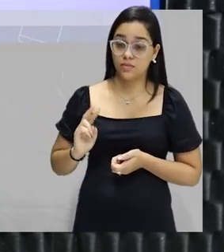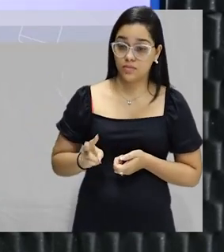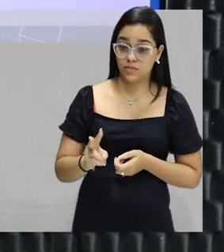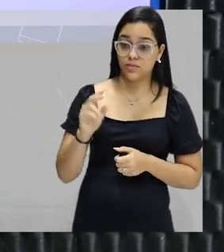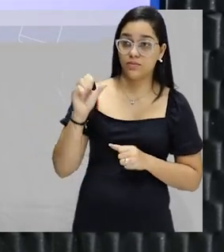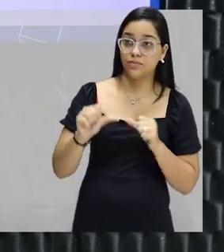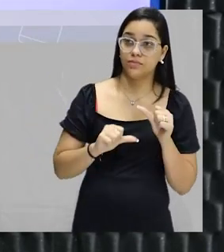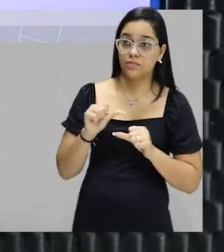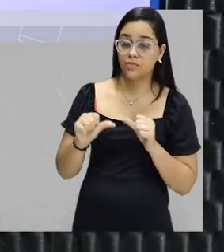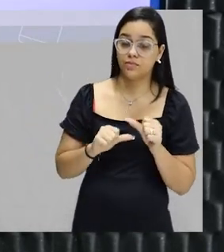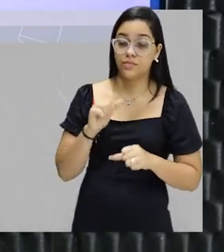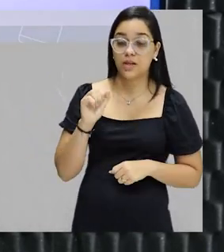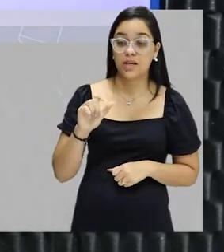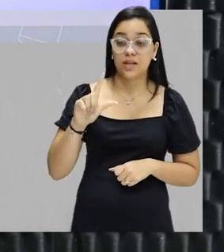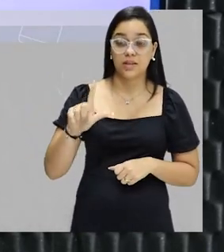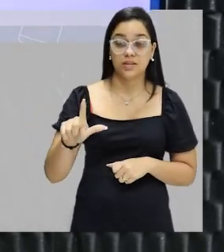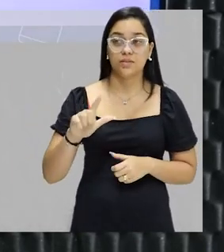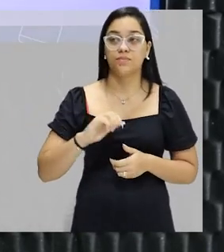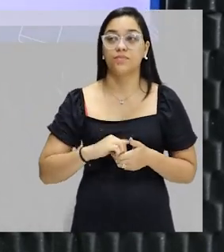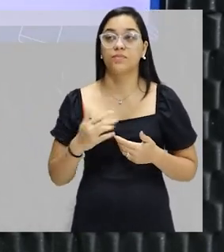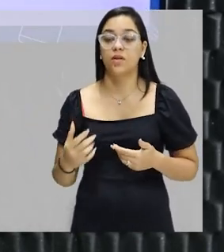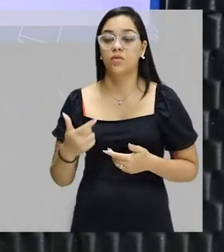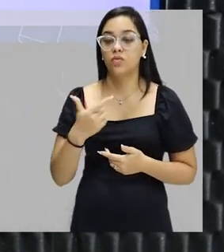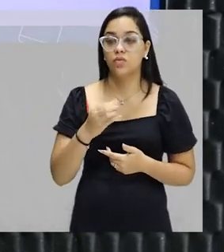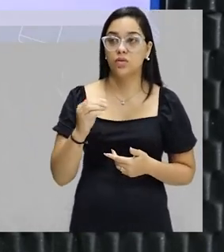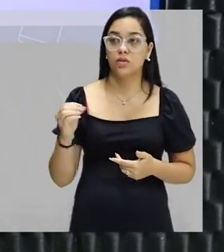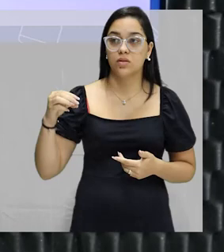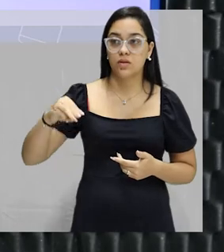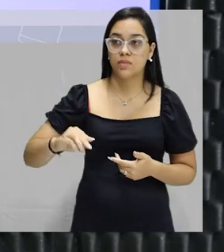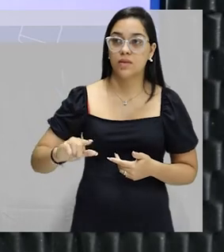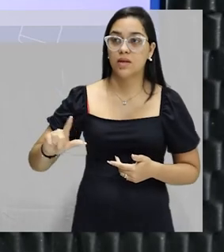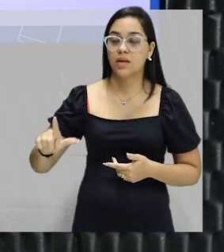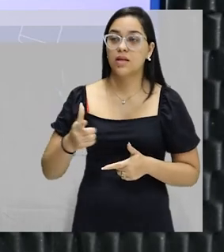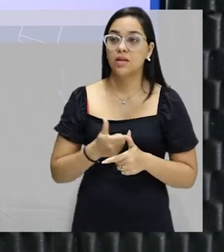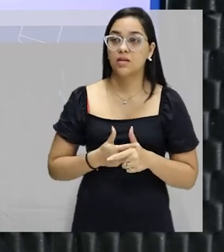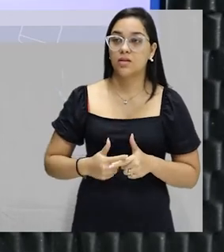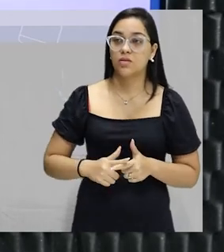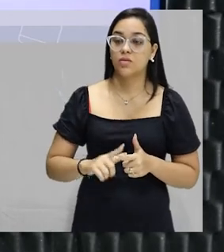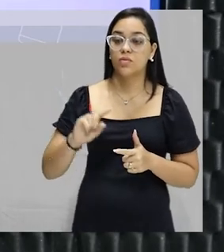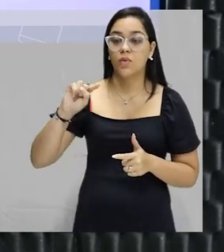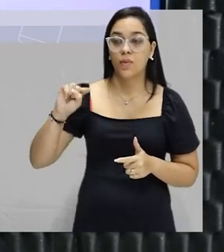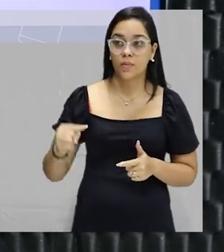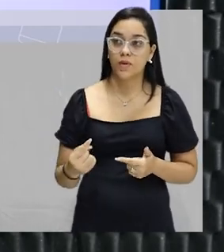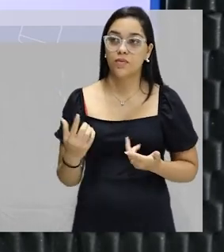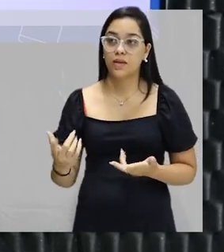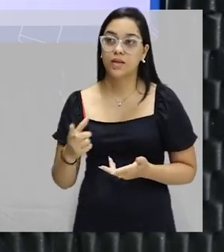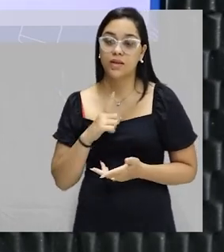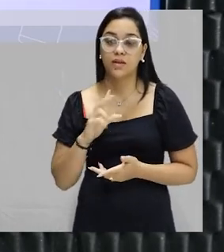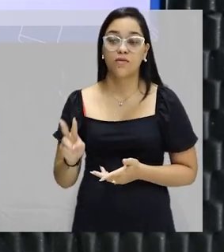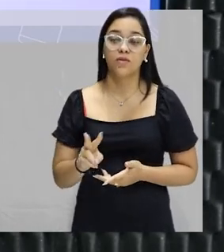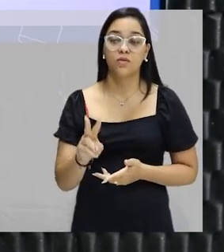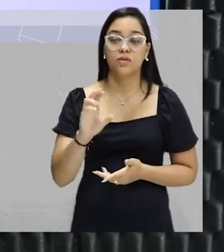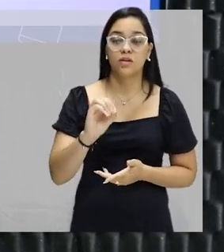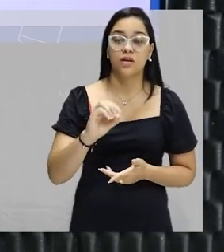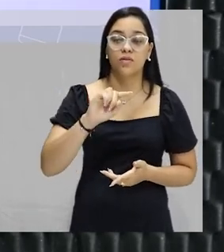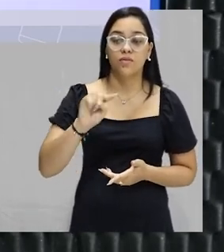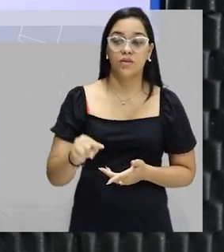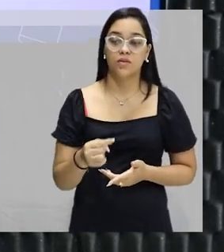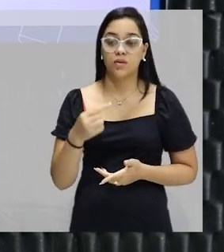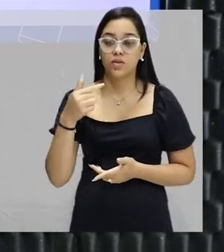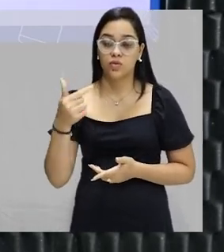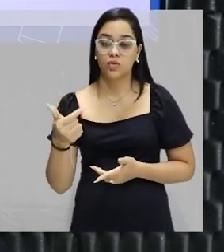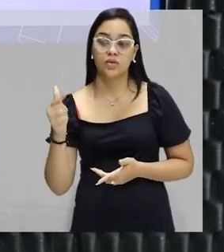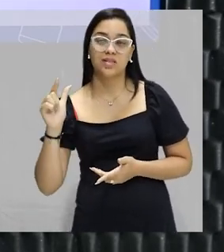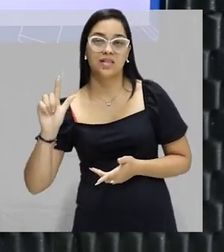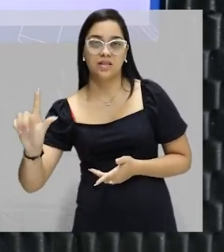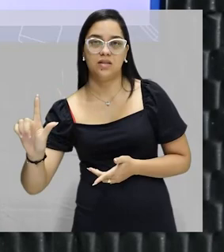vamos transformar para litros. Então, 200 ml dividindo por mil, eu vou ter o valor de 0,2